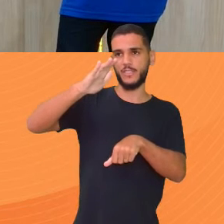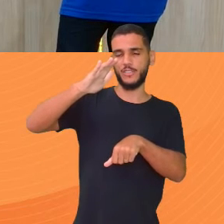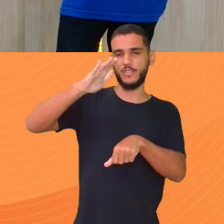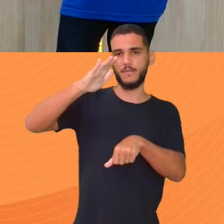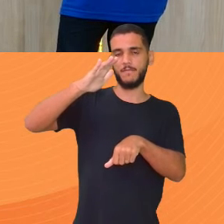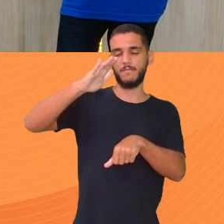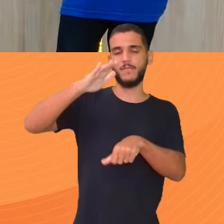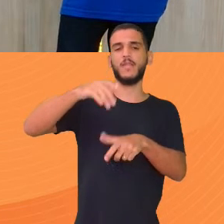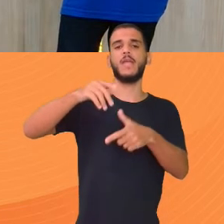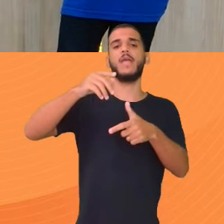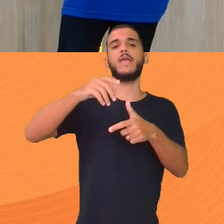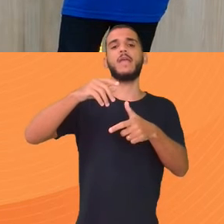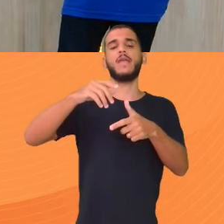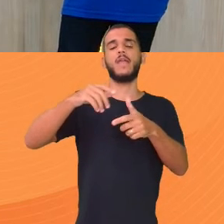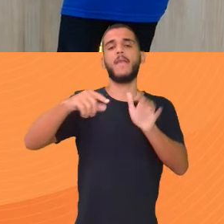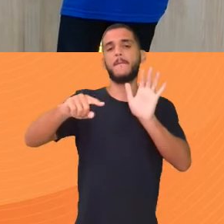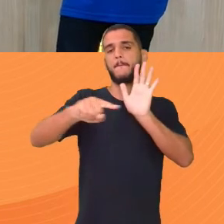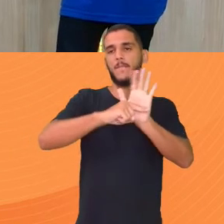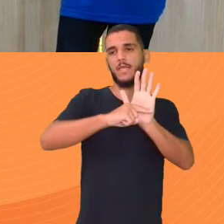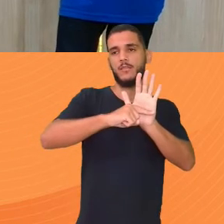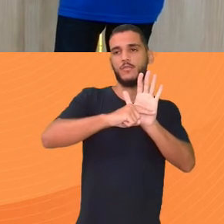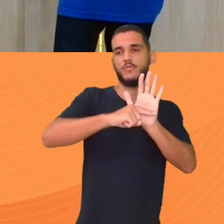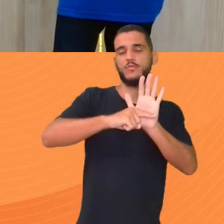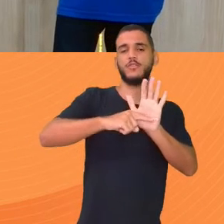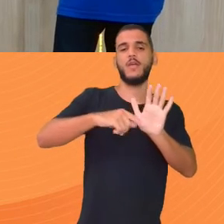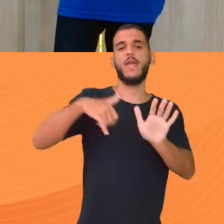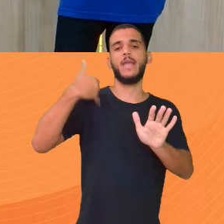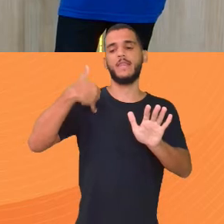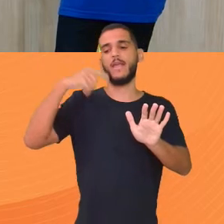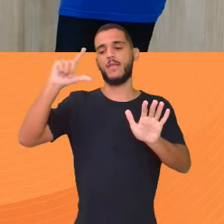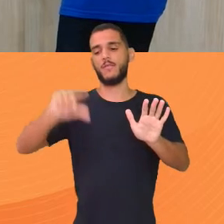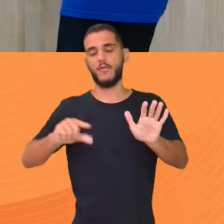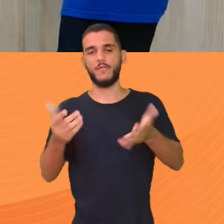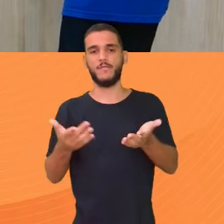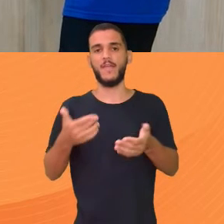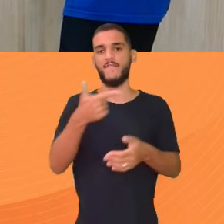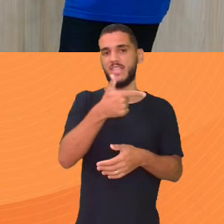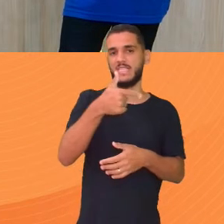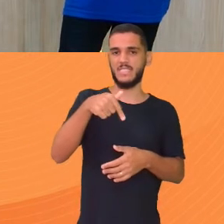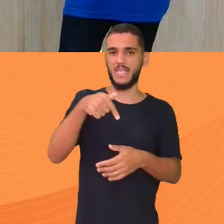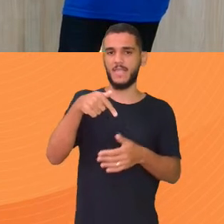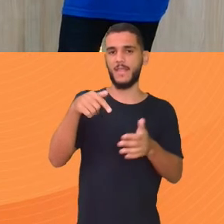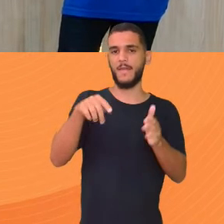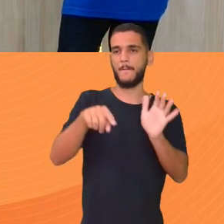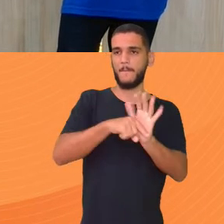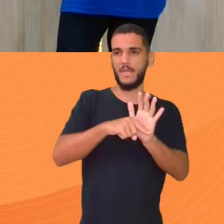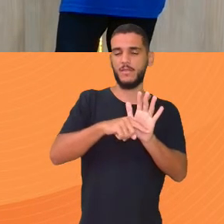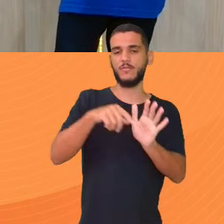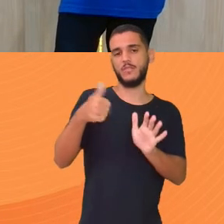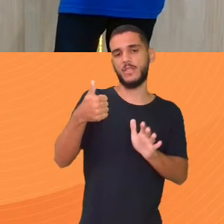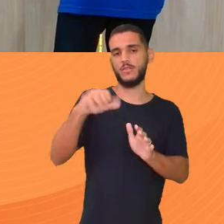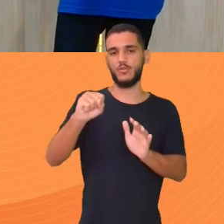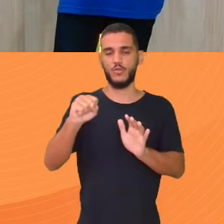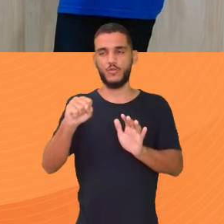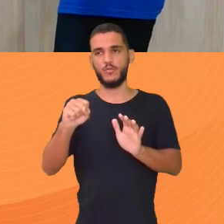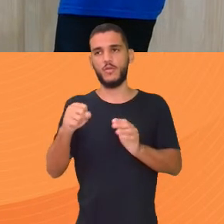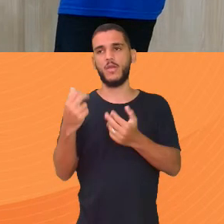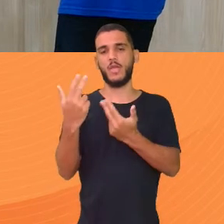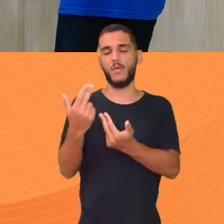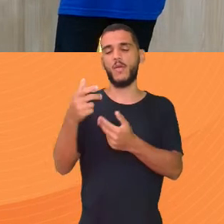Então amplitude Quem é o mais velho Tem 27 anos Quem é o mais novo 18 anos Que leitinho né E aí vai pegar 27